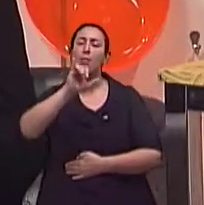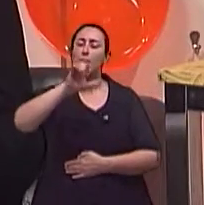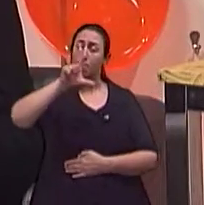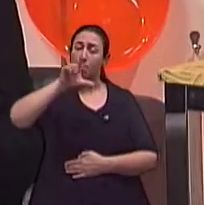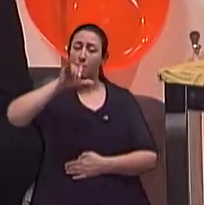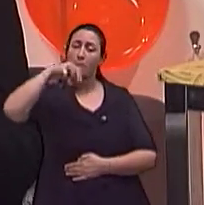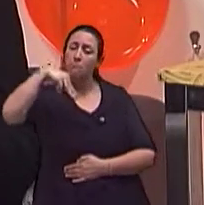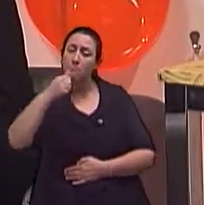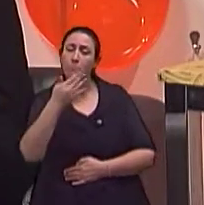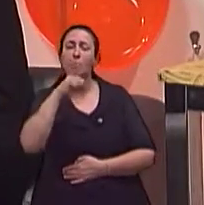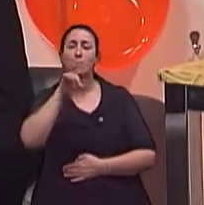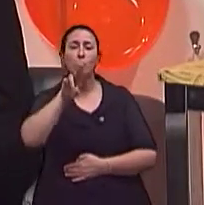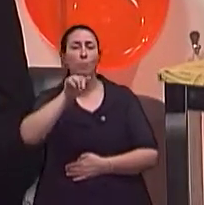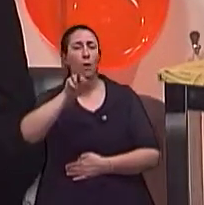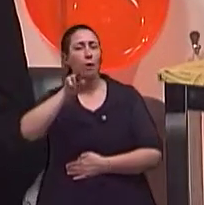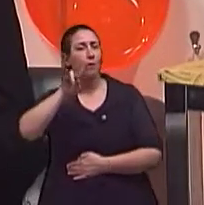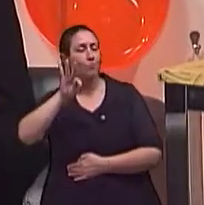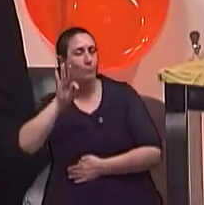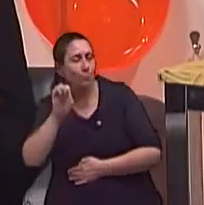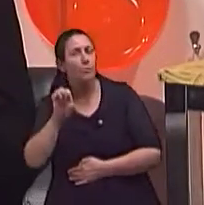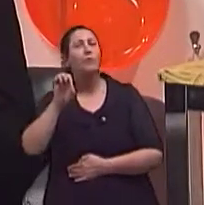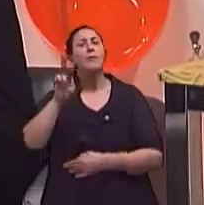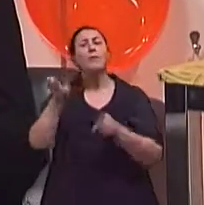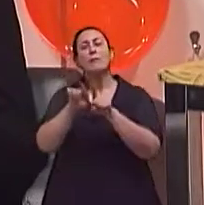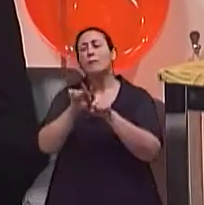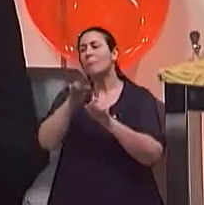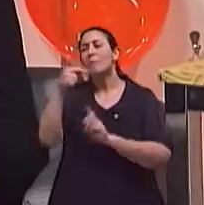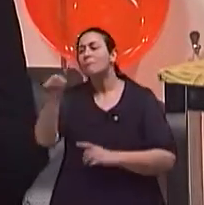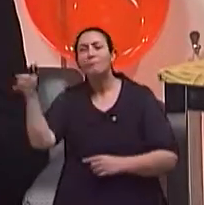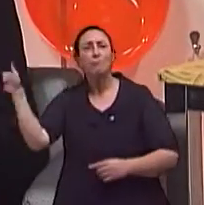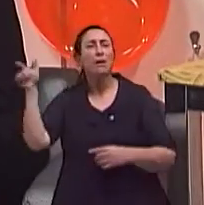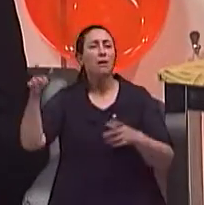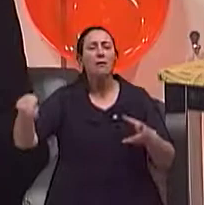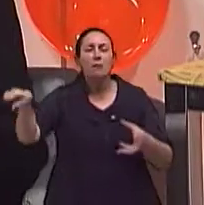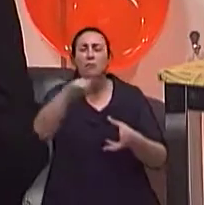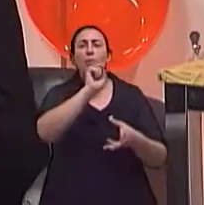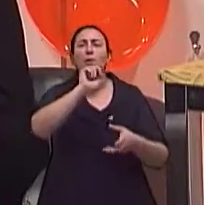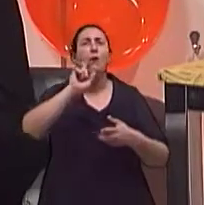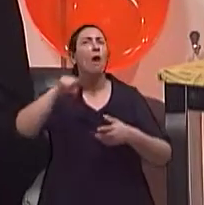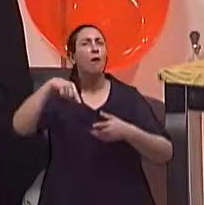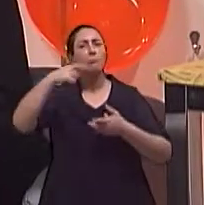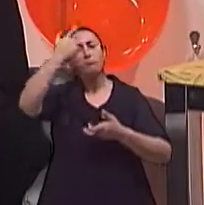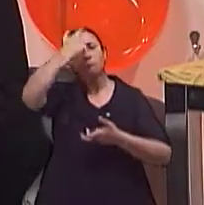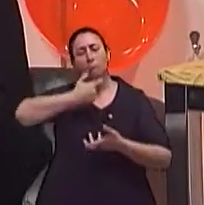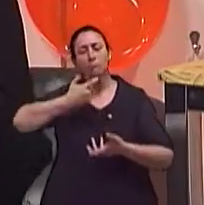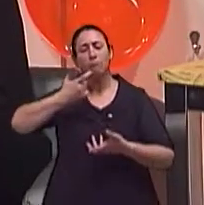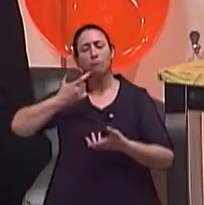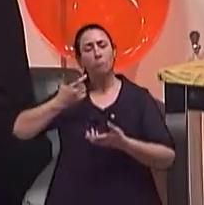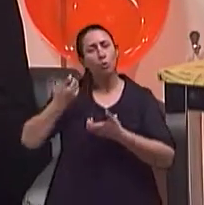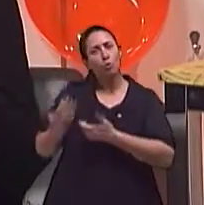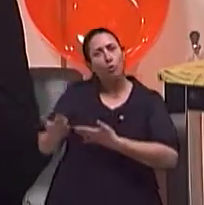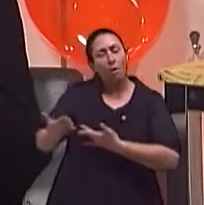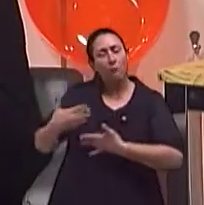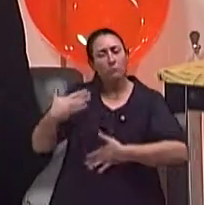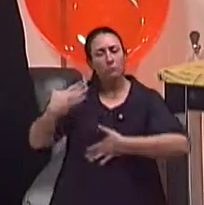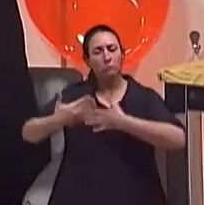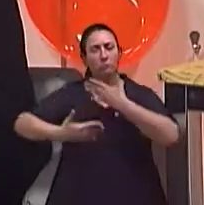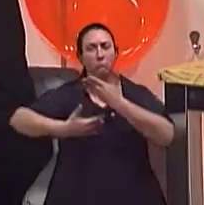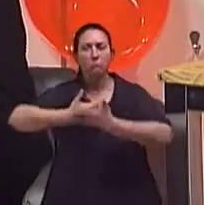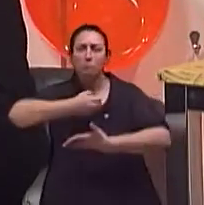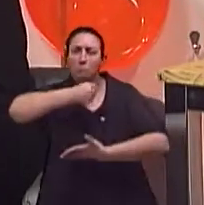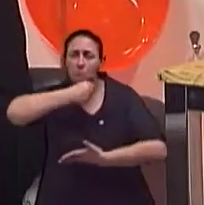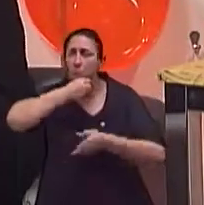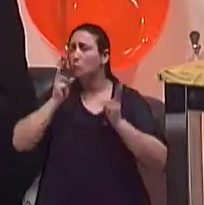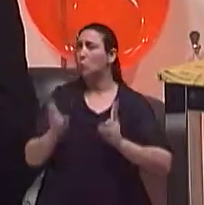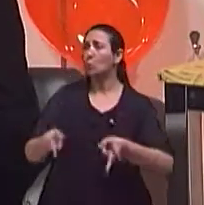pessoas que envelhecem atuando a sua profissão. E porque, na realidade, o